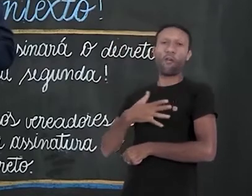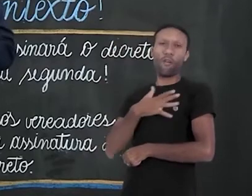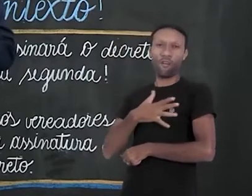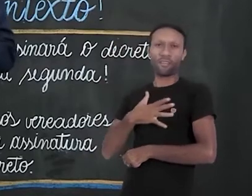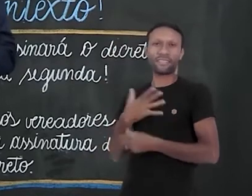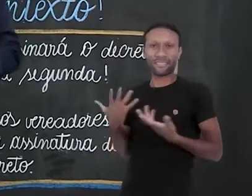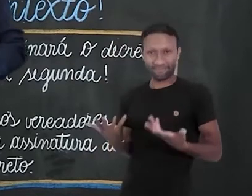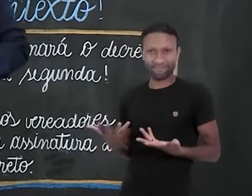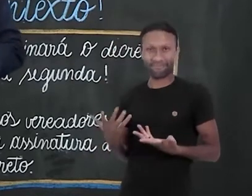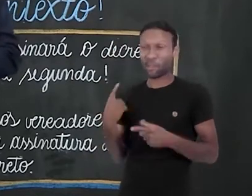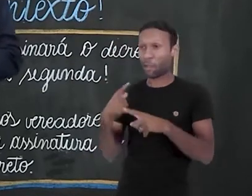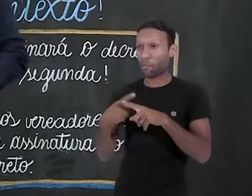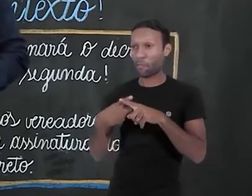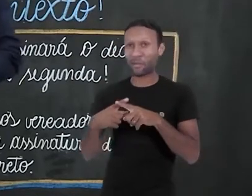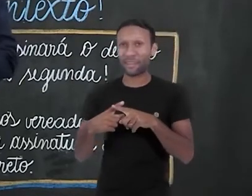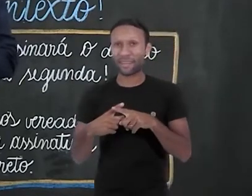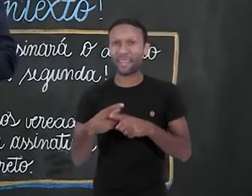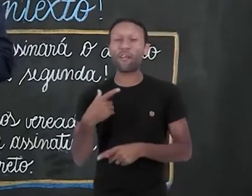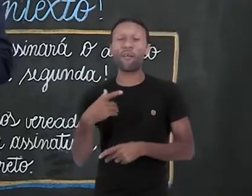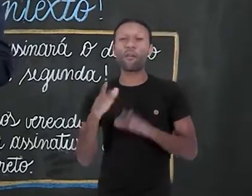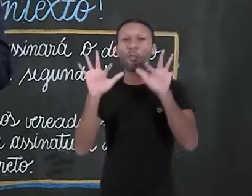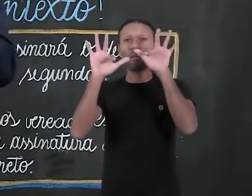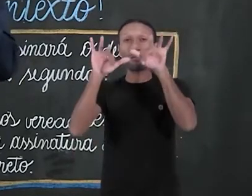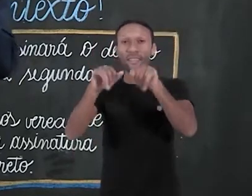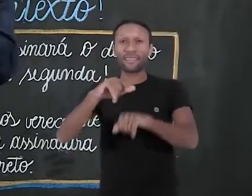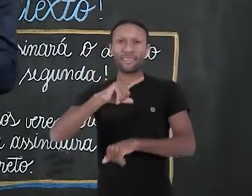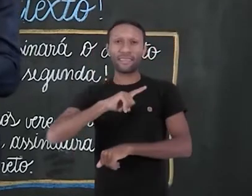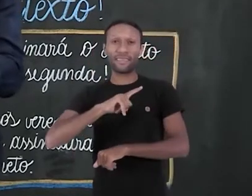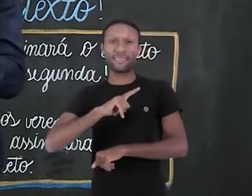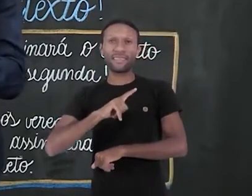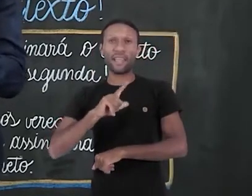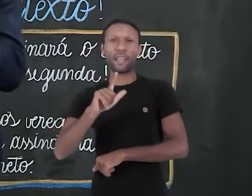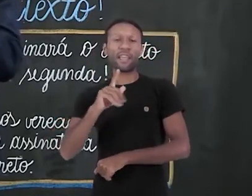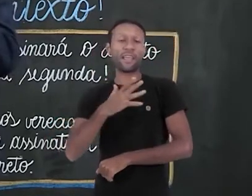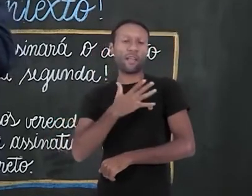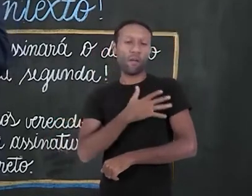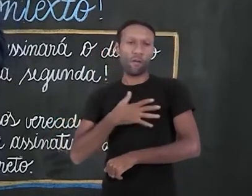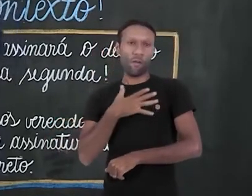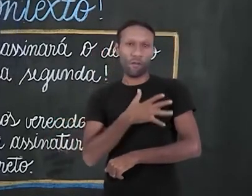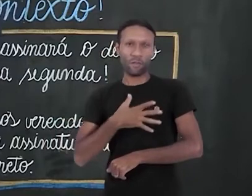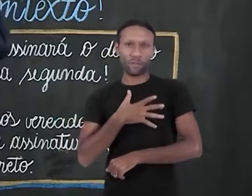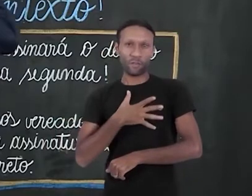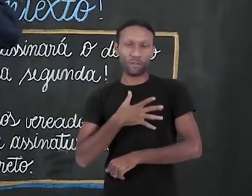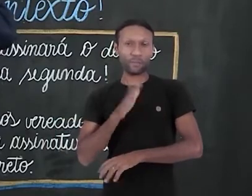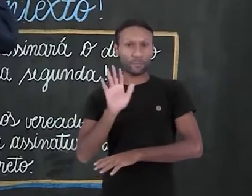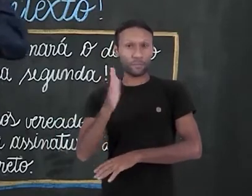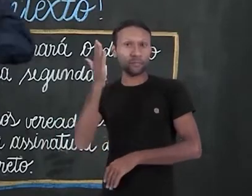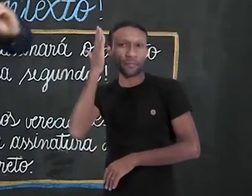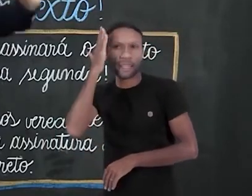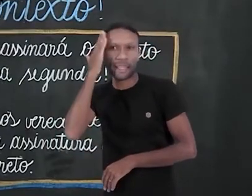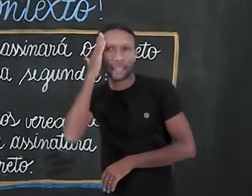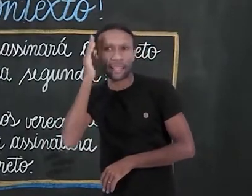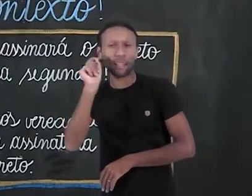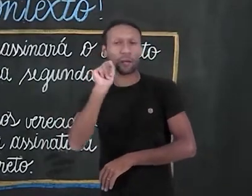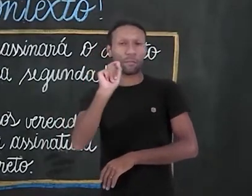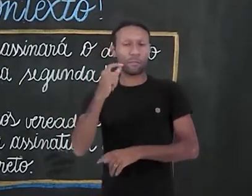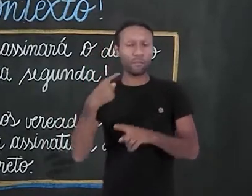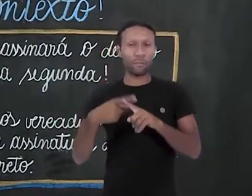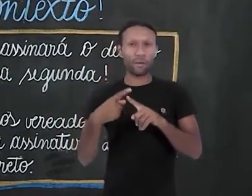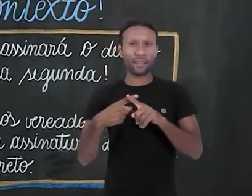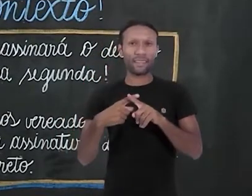por conta da terminação do verbo gostar nessa construção, que é gosto. Então, perceba, ele é chamado de sujeito